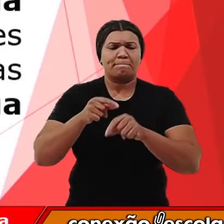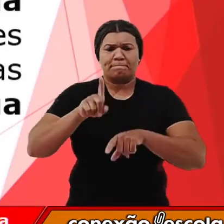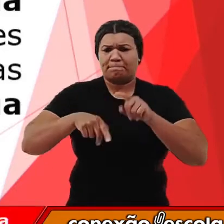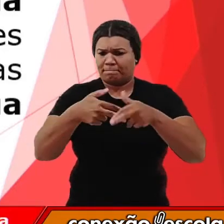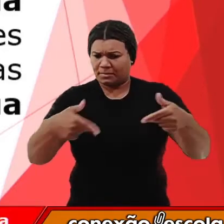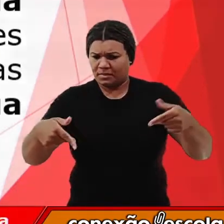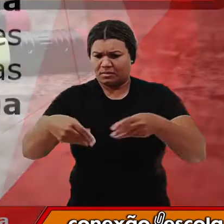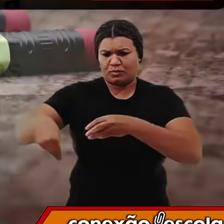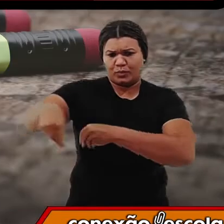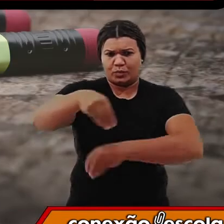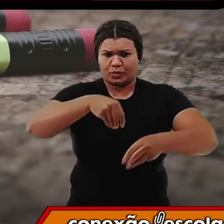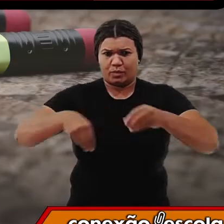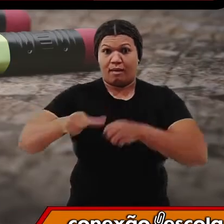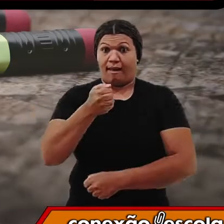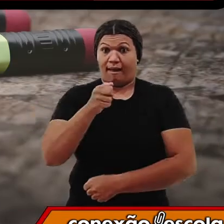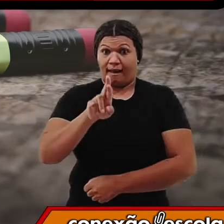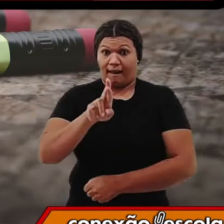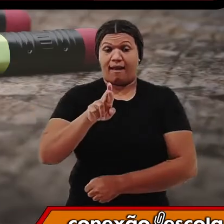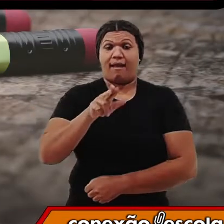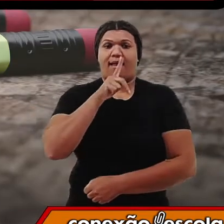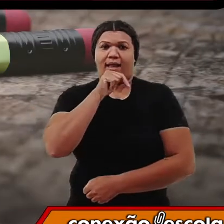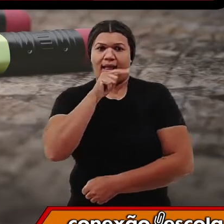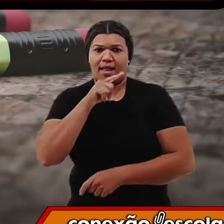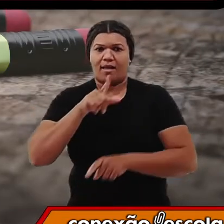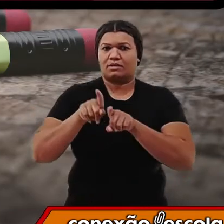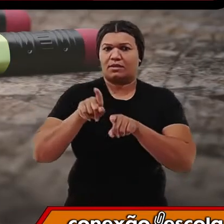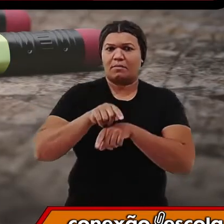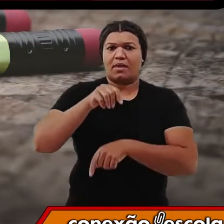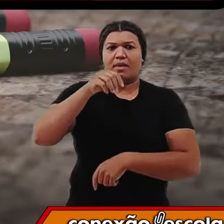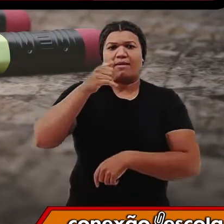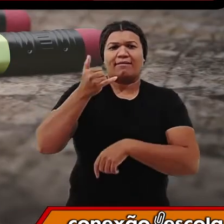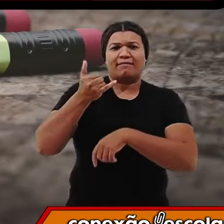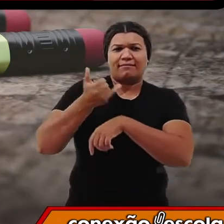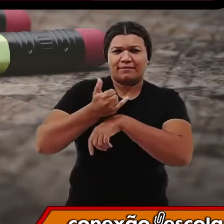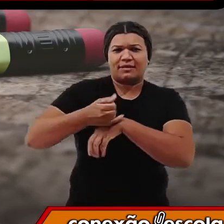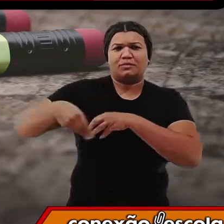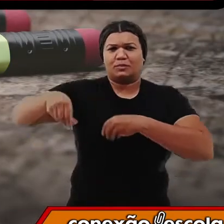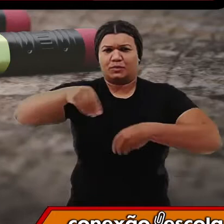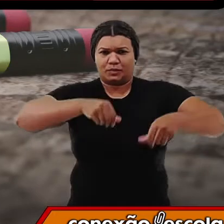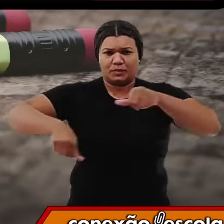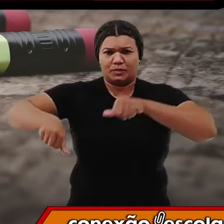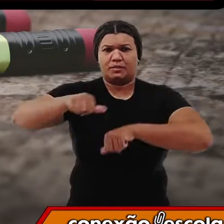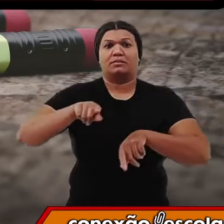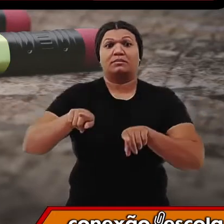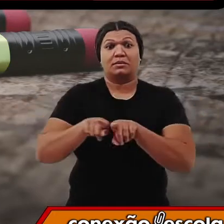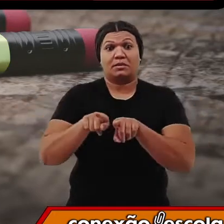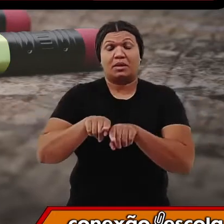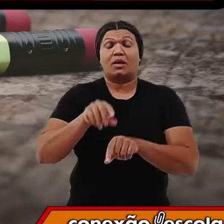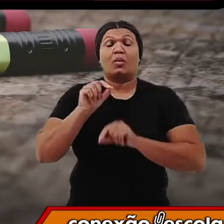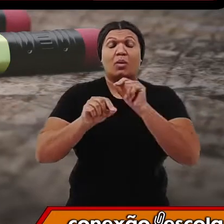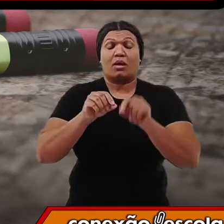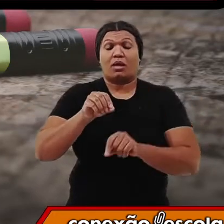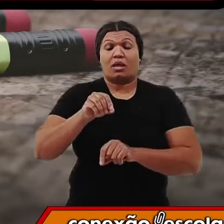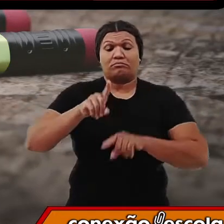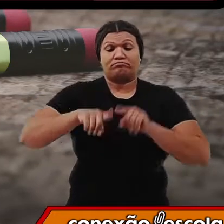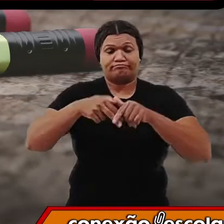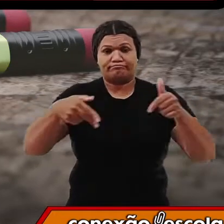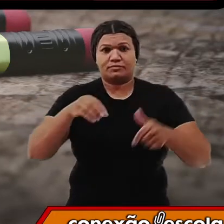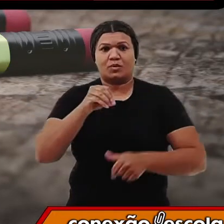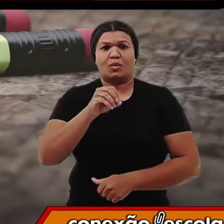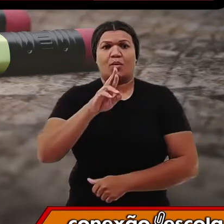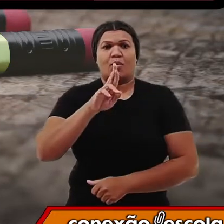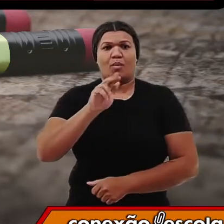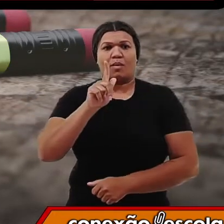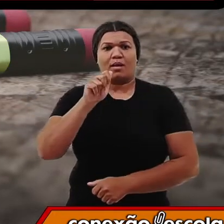e por ar e água. A matéria orgânica é oriunda da decomposição dos seres vivos. E